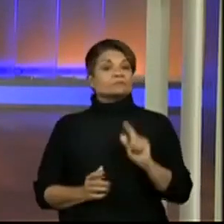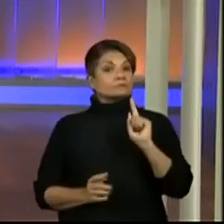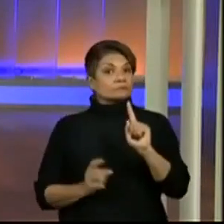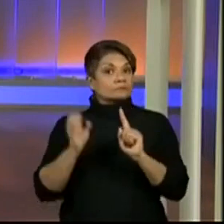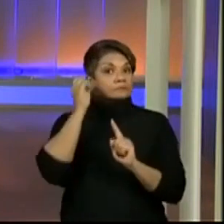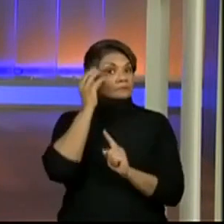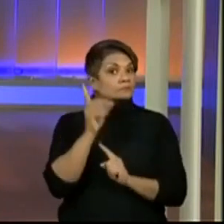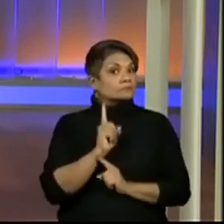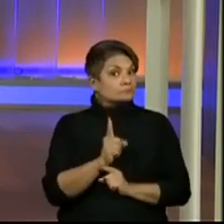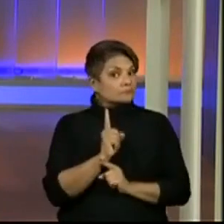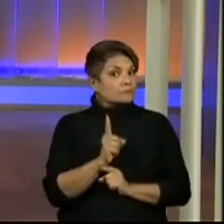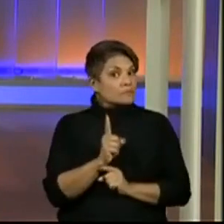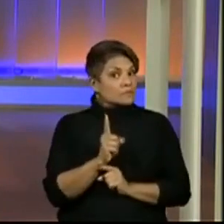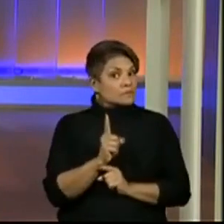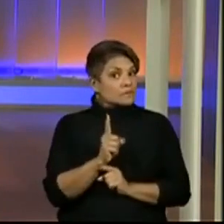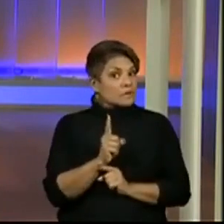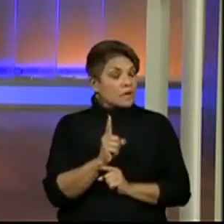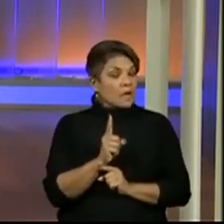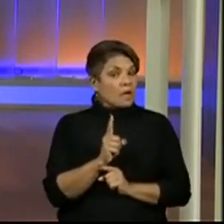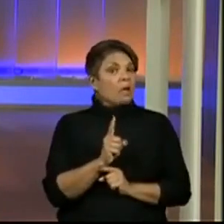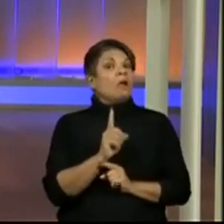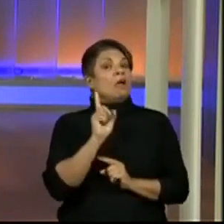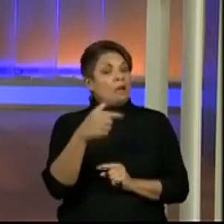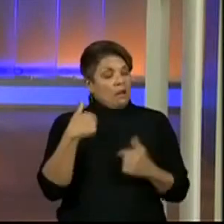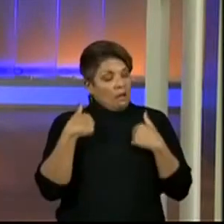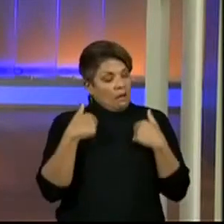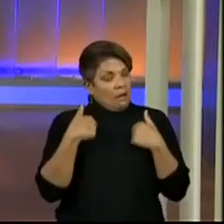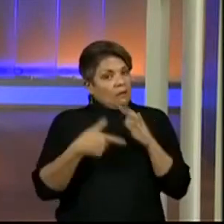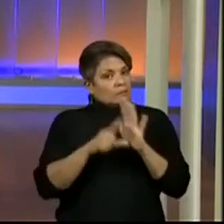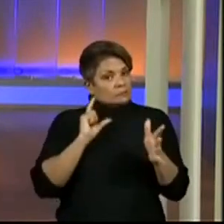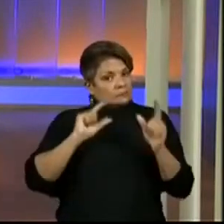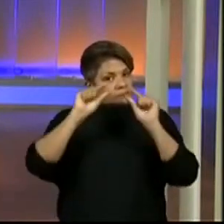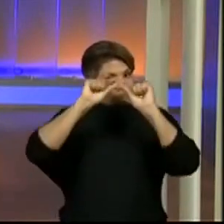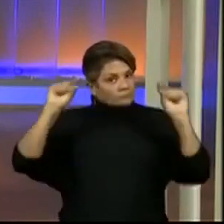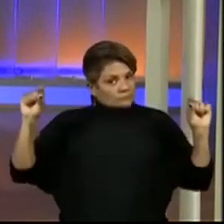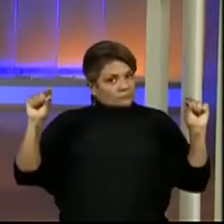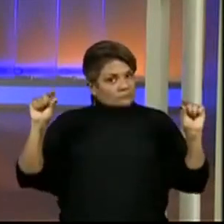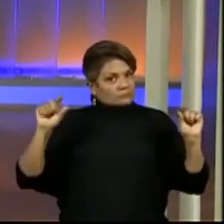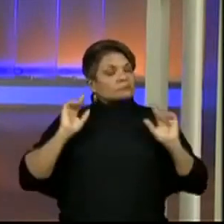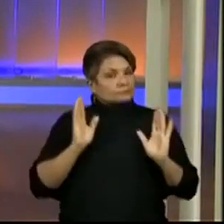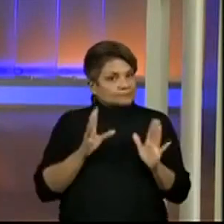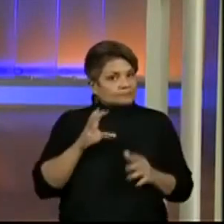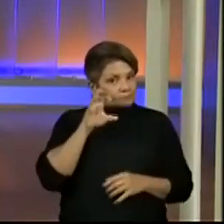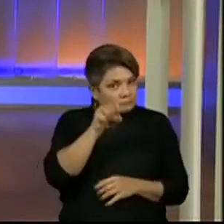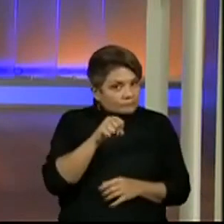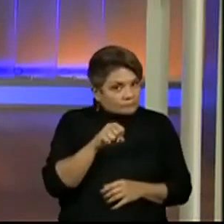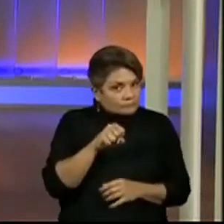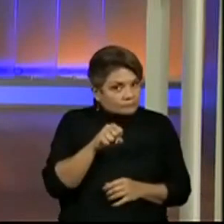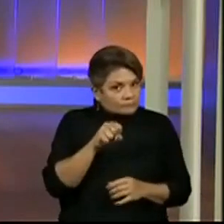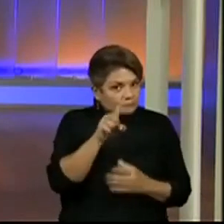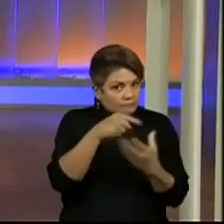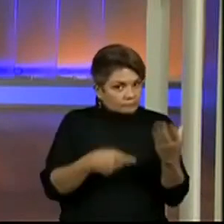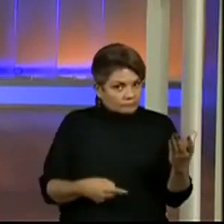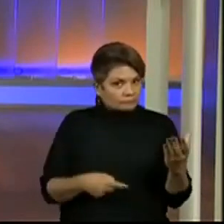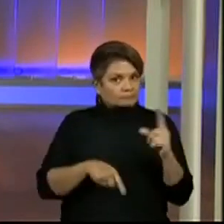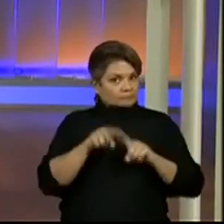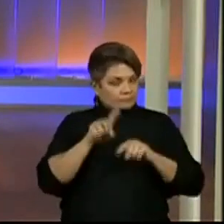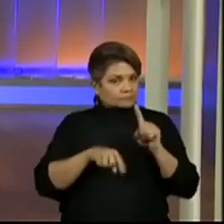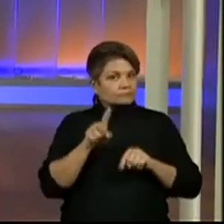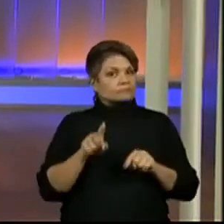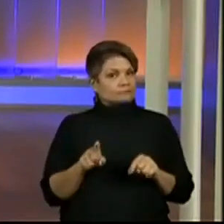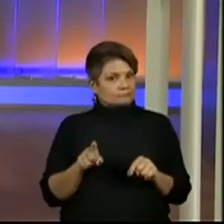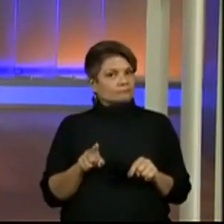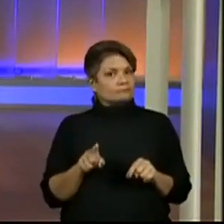esquecendo daquele detalhe, estou adiantando a frase que não apareceu ainda. Já pegaram o material de vocês? Já estão lá com